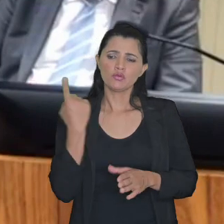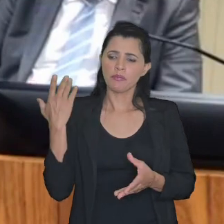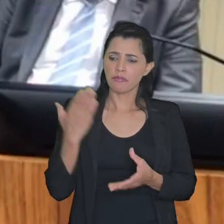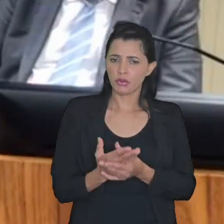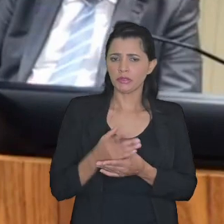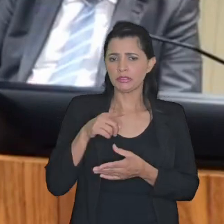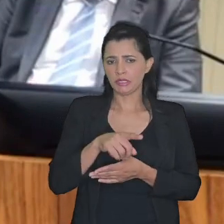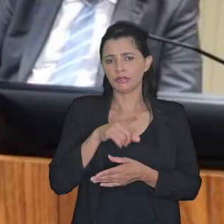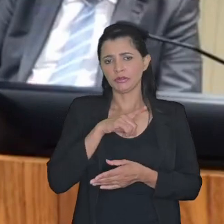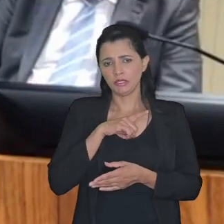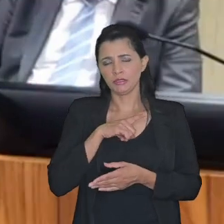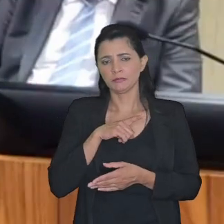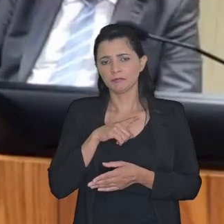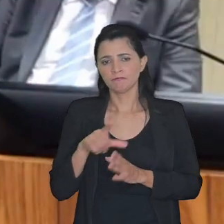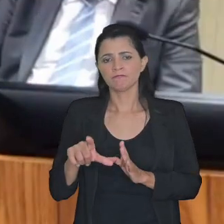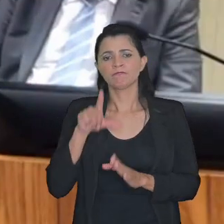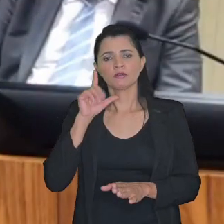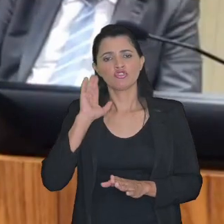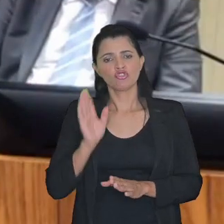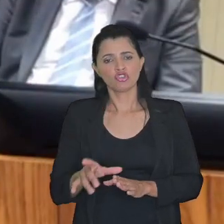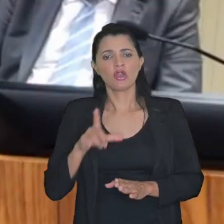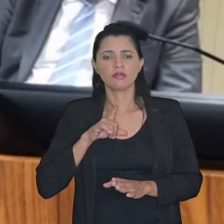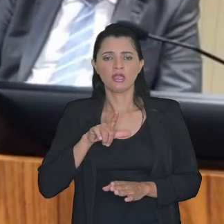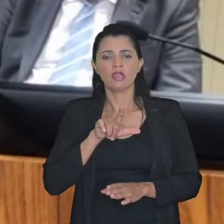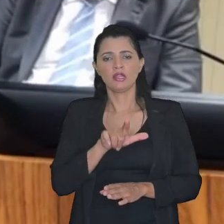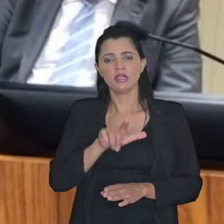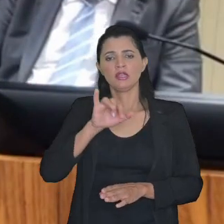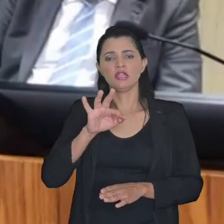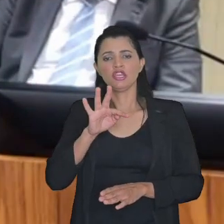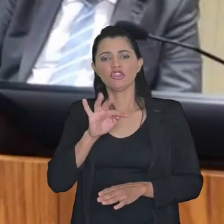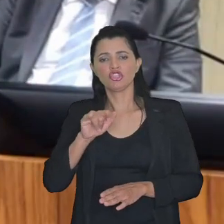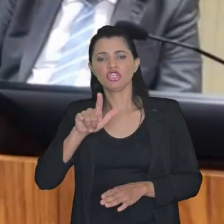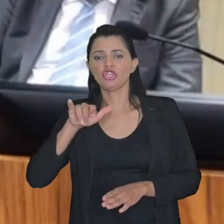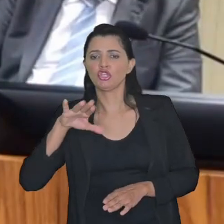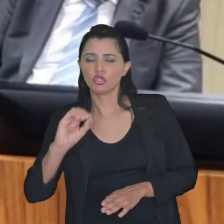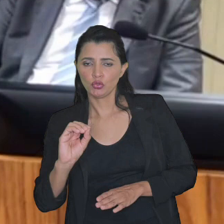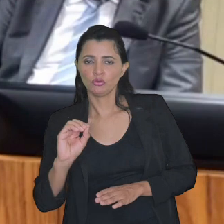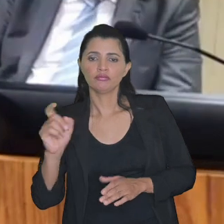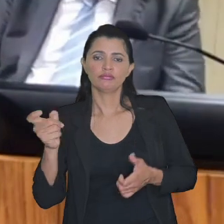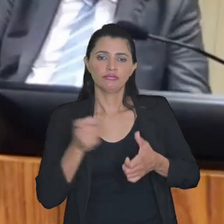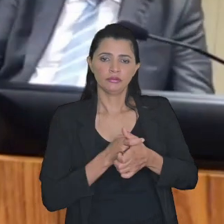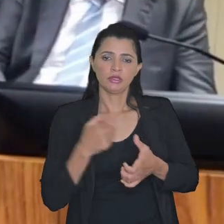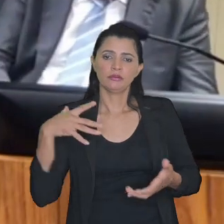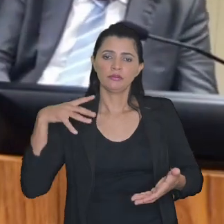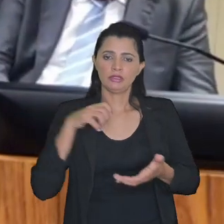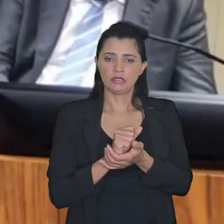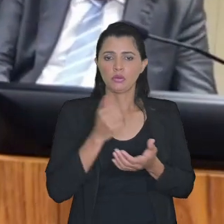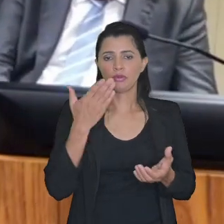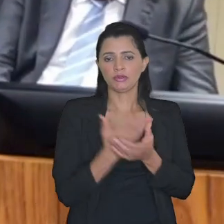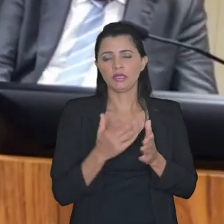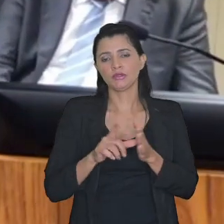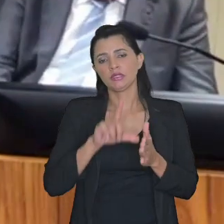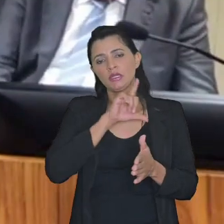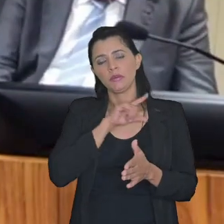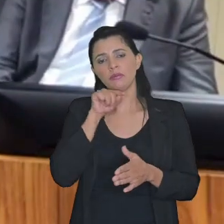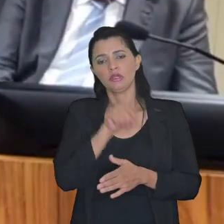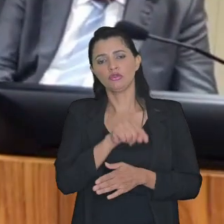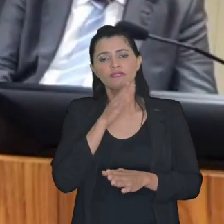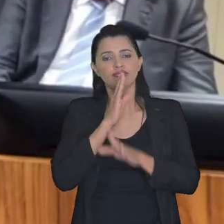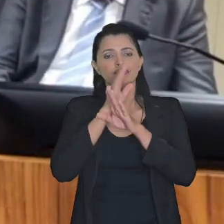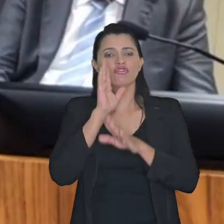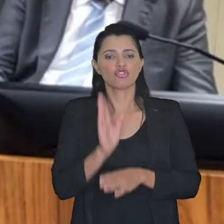processo predecessor já existe um litígio e esse litígio está materializado num processo anteriormente